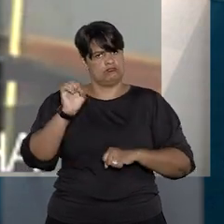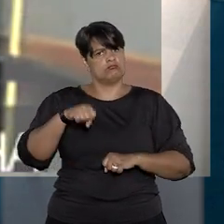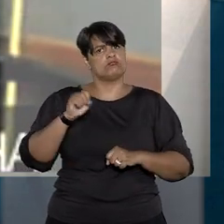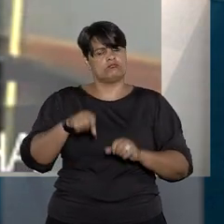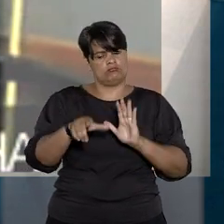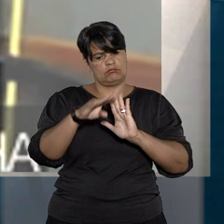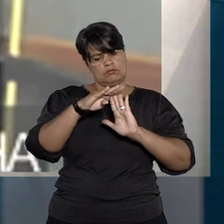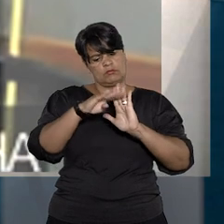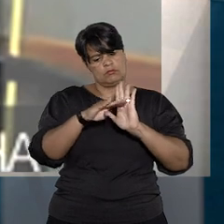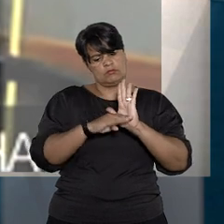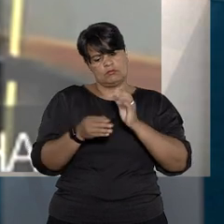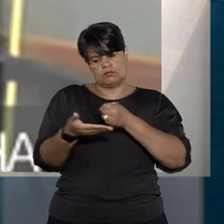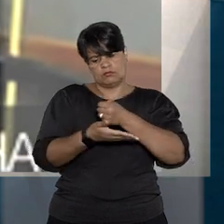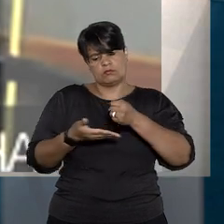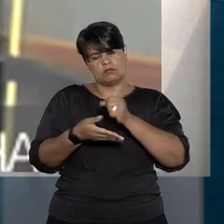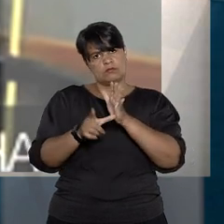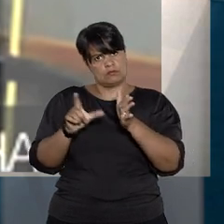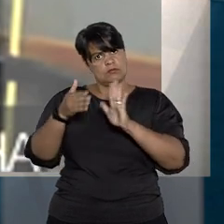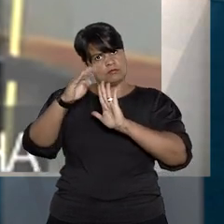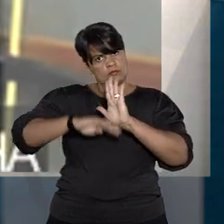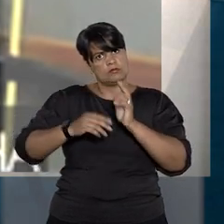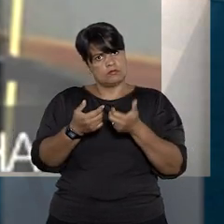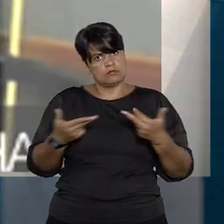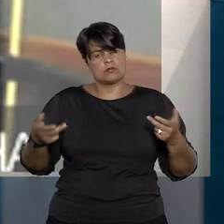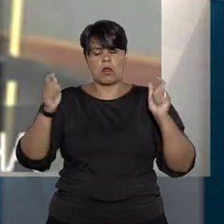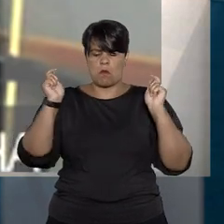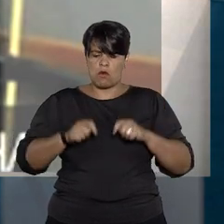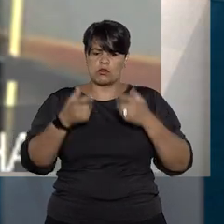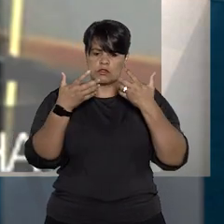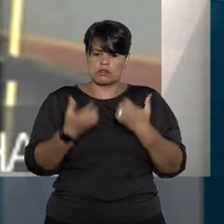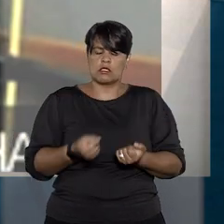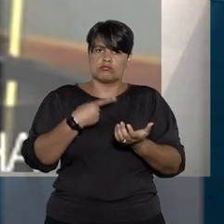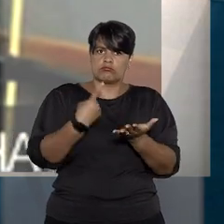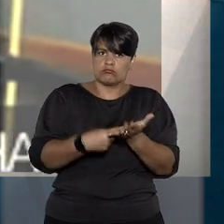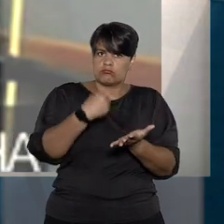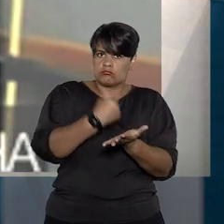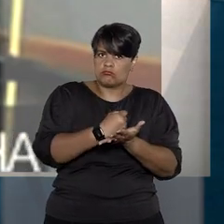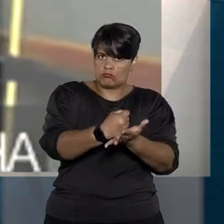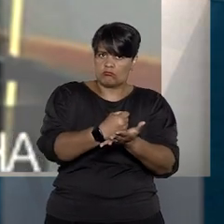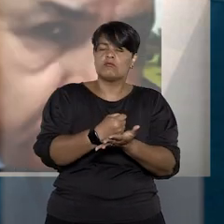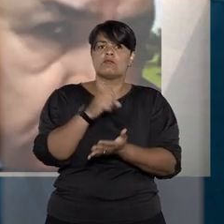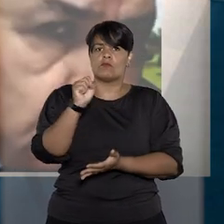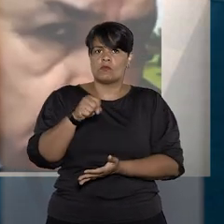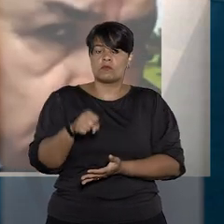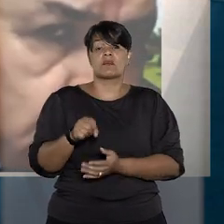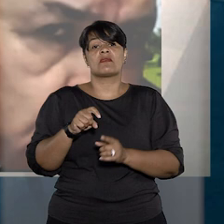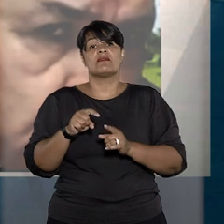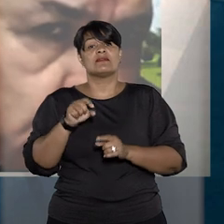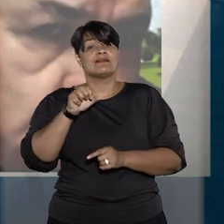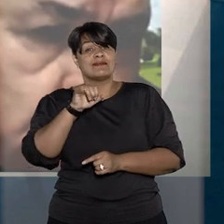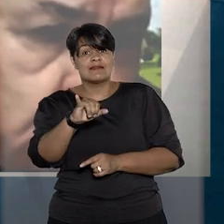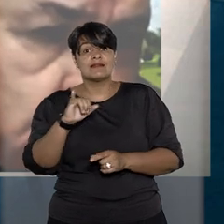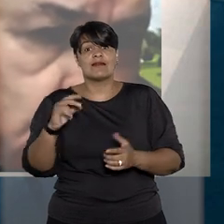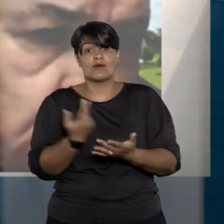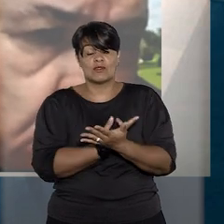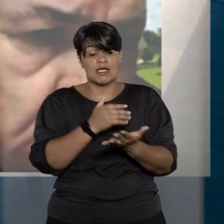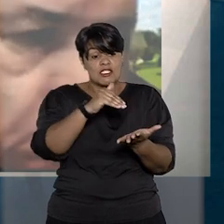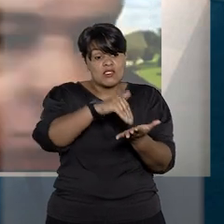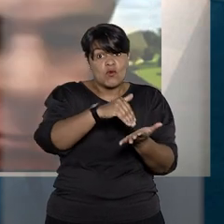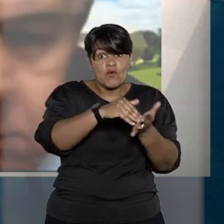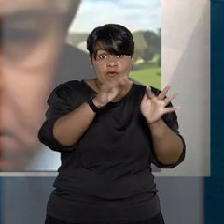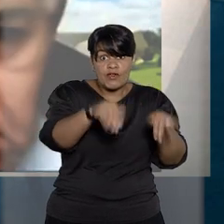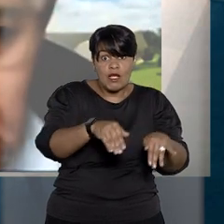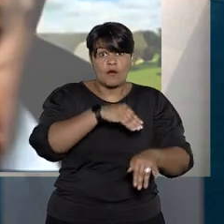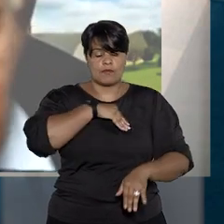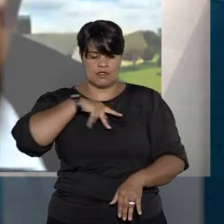de precedentes do STJ que admitiram a possibilidade de prolação de sentença condenatória, ainda que nas alegações finais